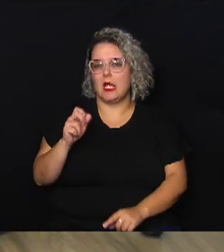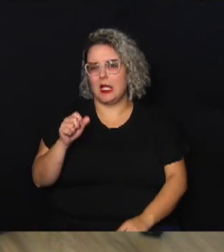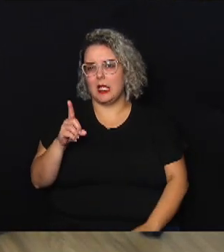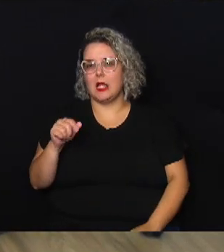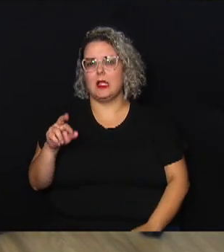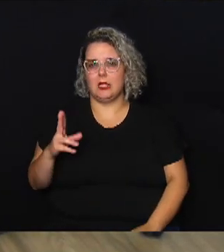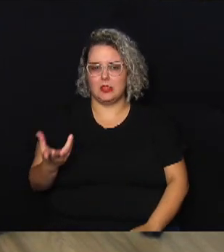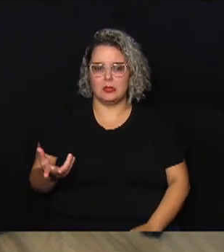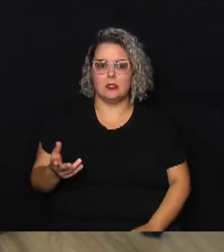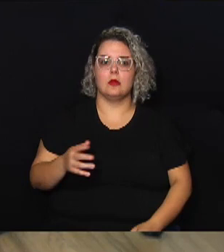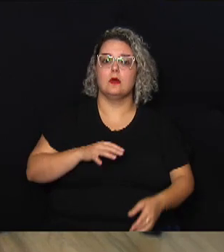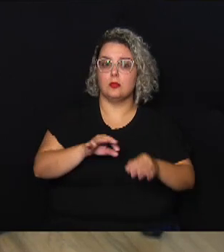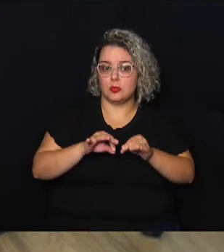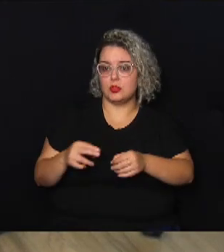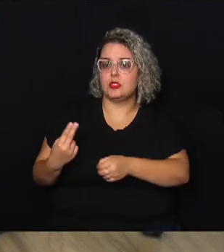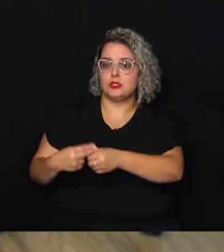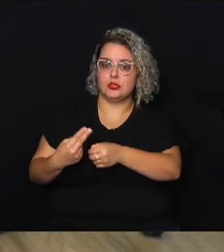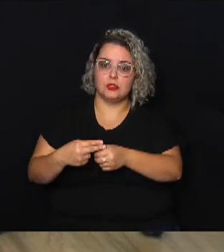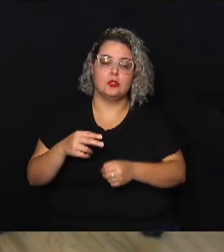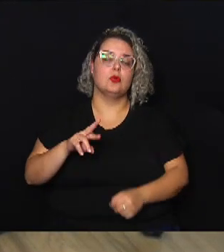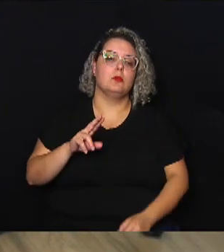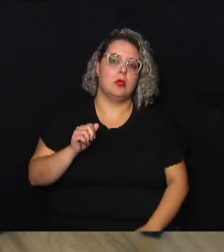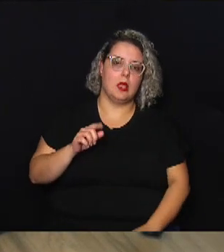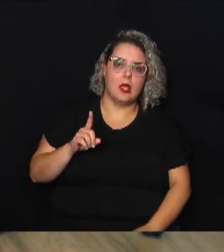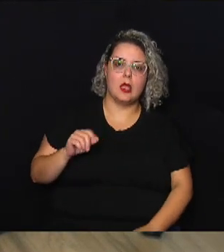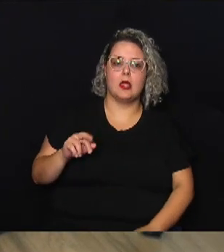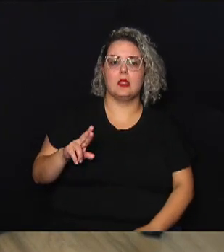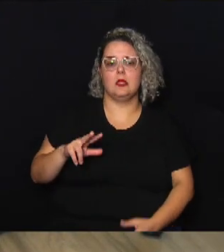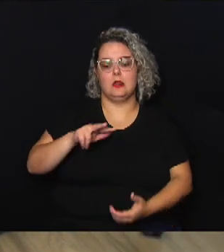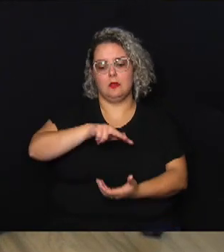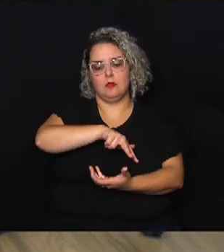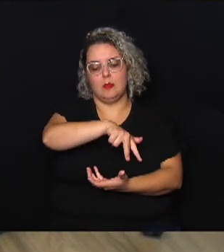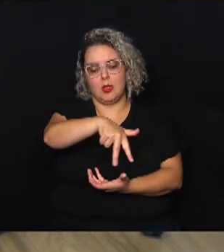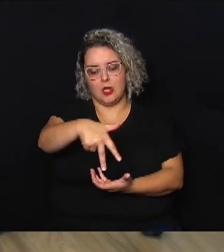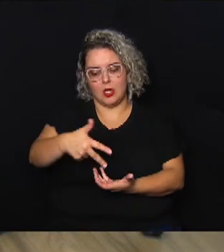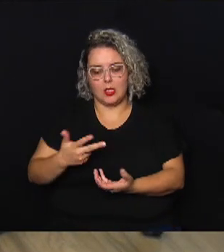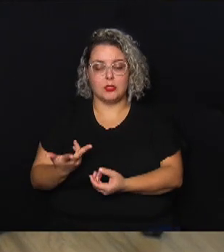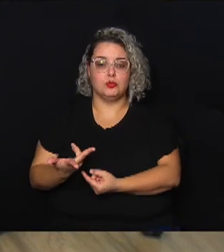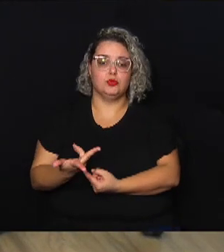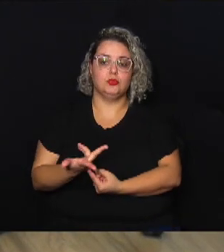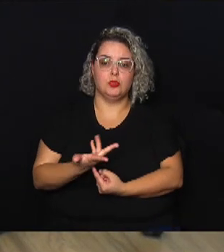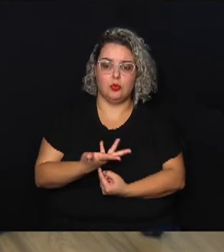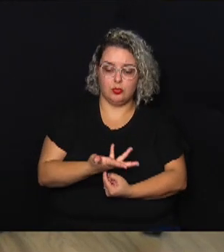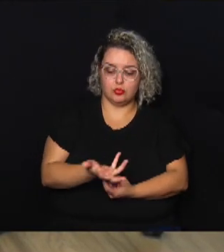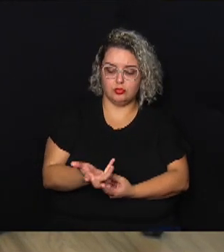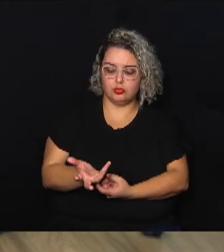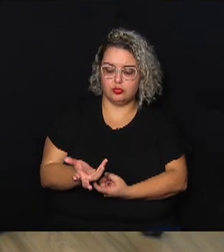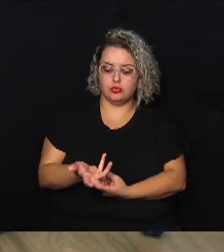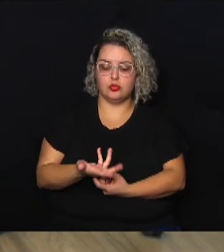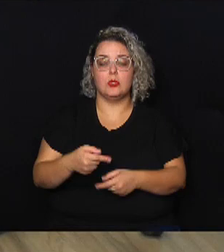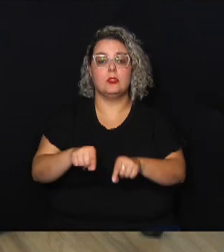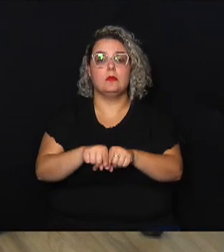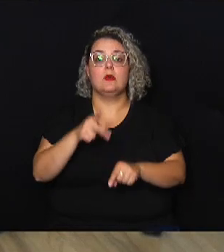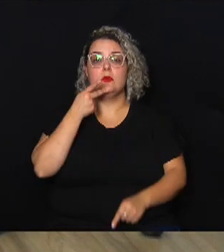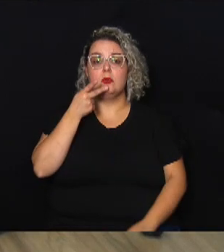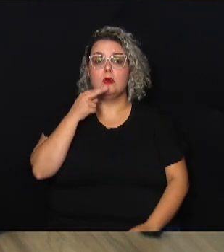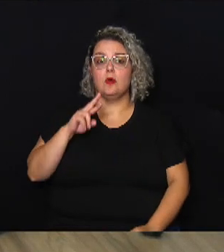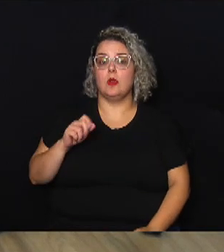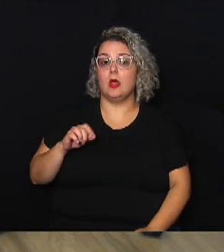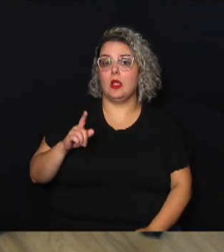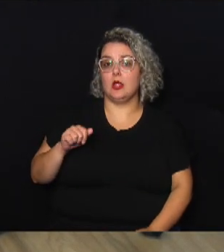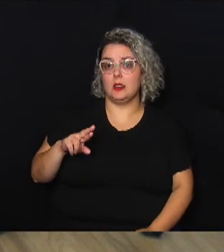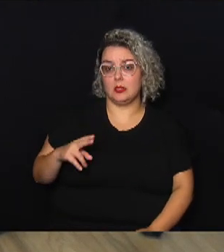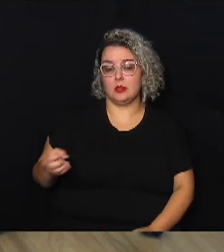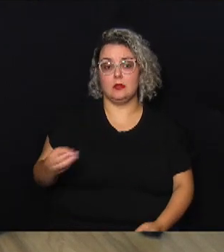projeto da Unicamp é a questão de um radar meteorológico também ele inclusive citou olha que os radares atuais